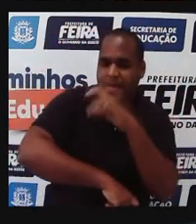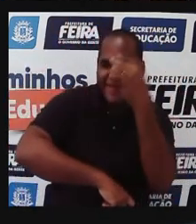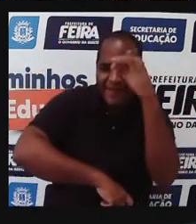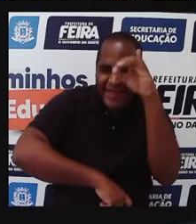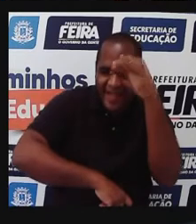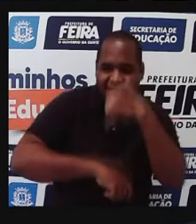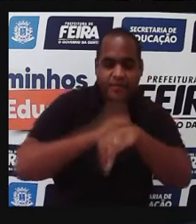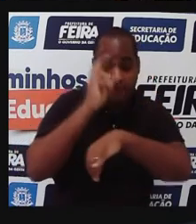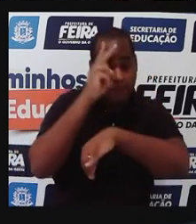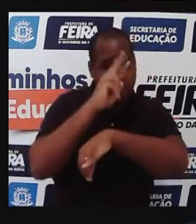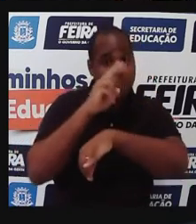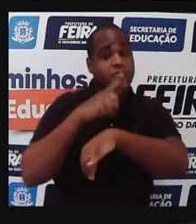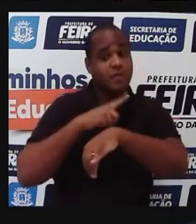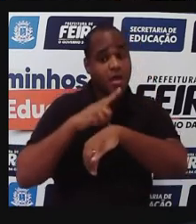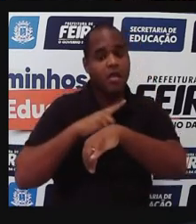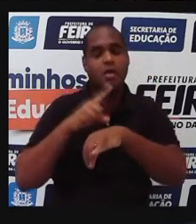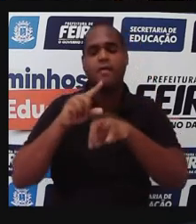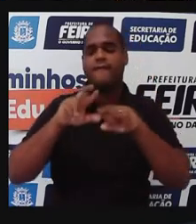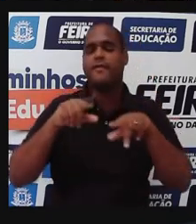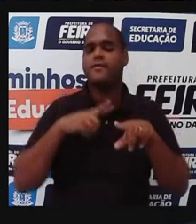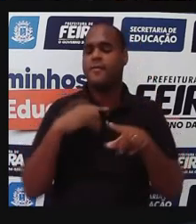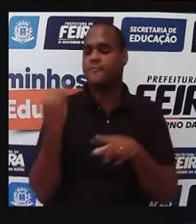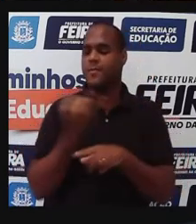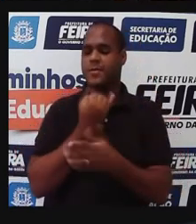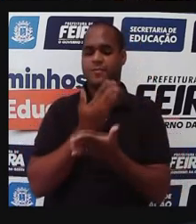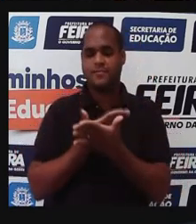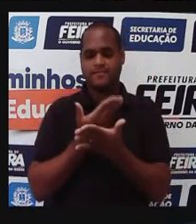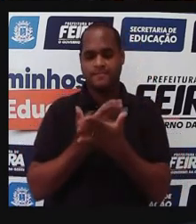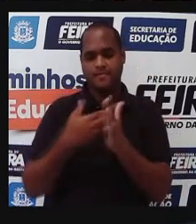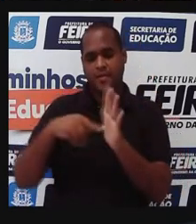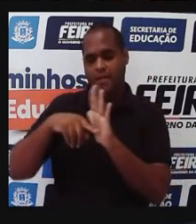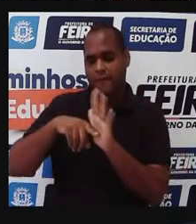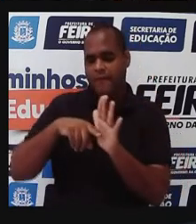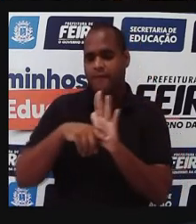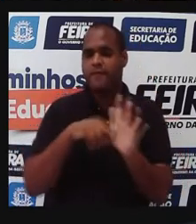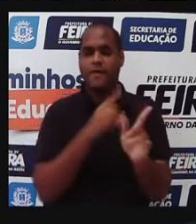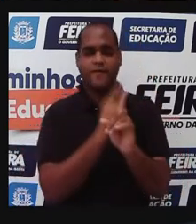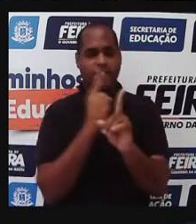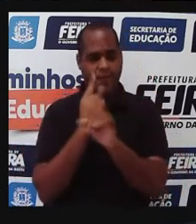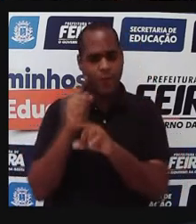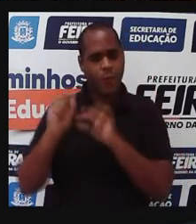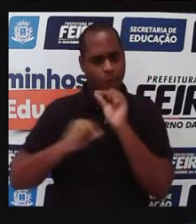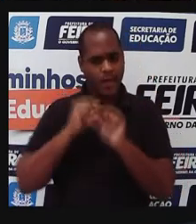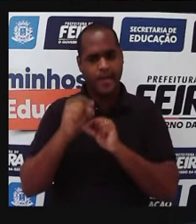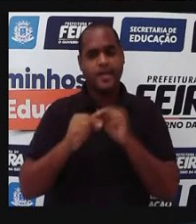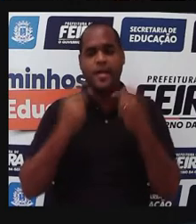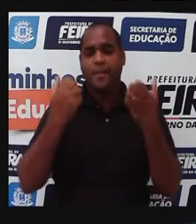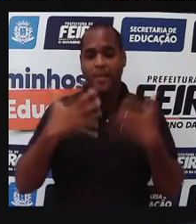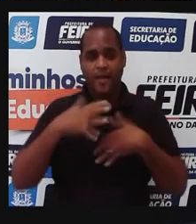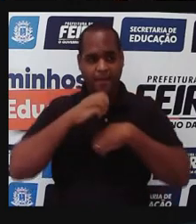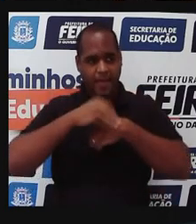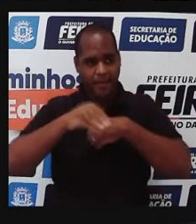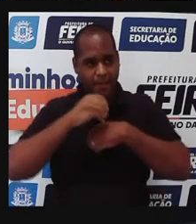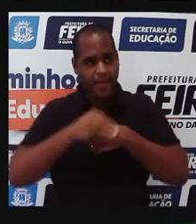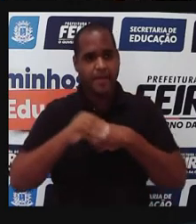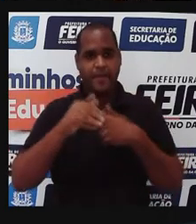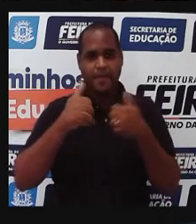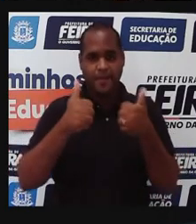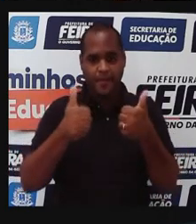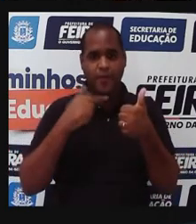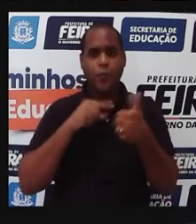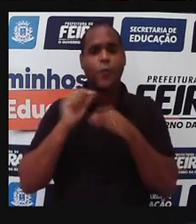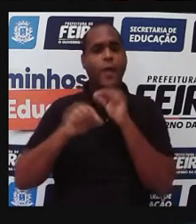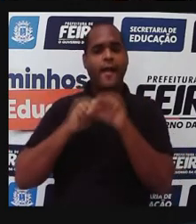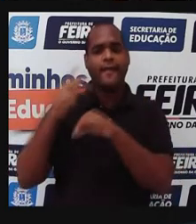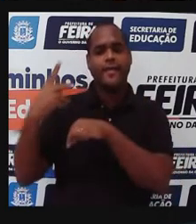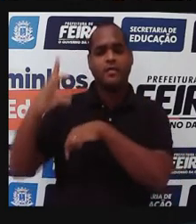são medidas que foi necessário um estudo para identificar de onde vem a dengue, quem é que transmitia a dengue, quem era o causador da